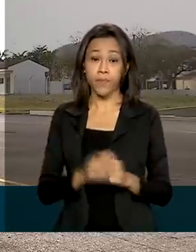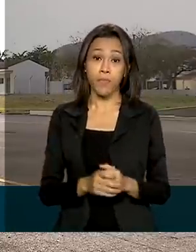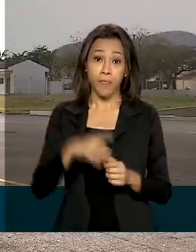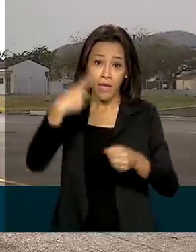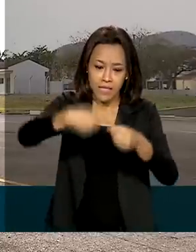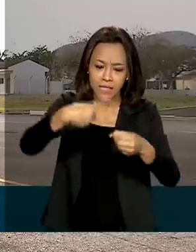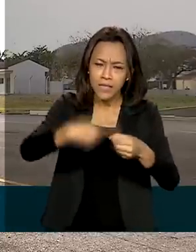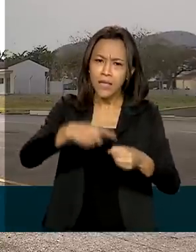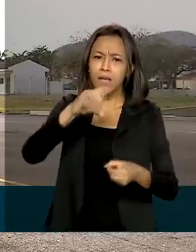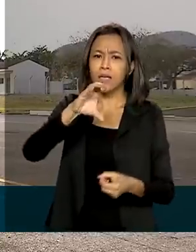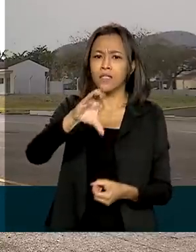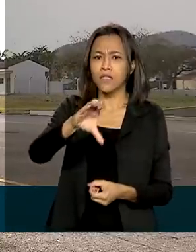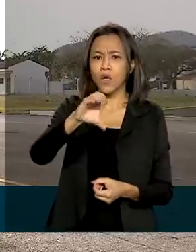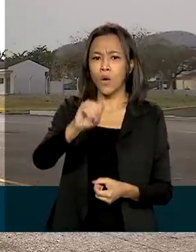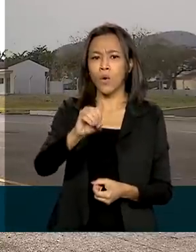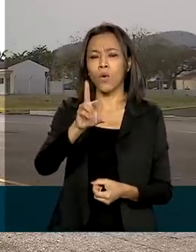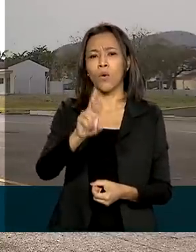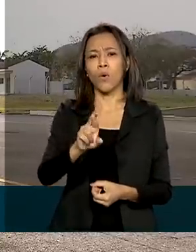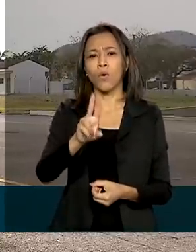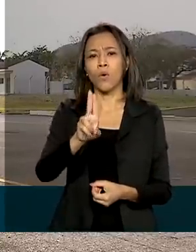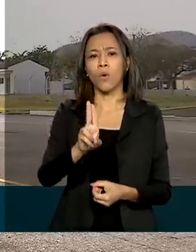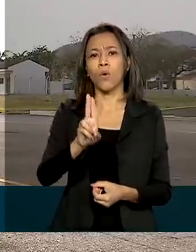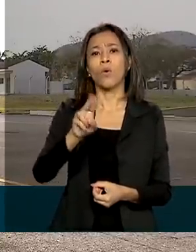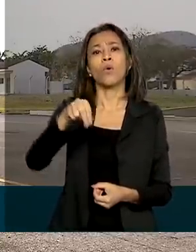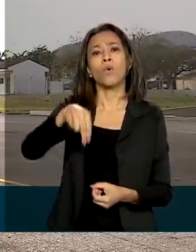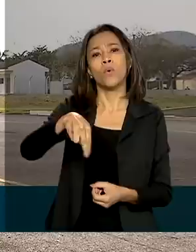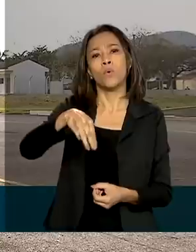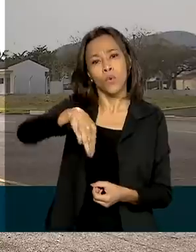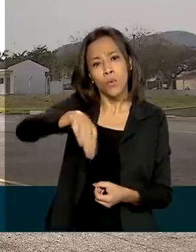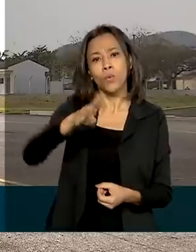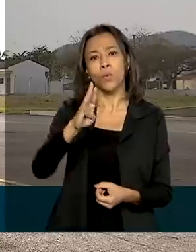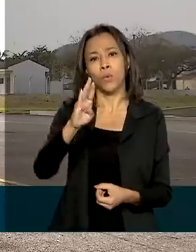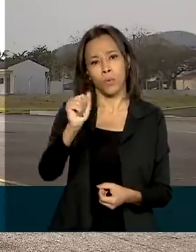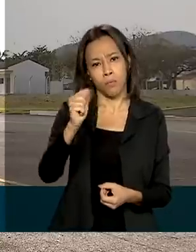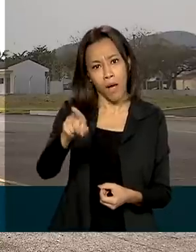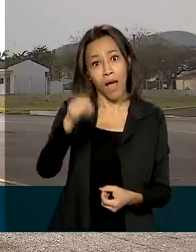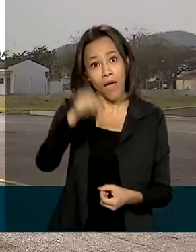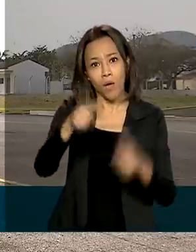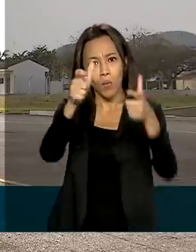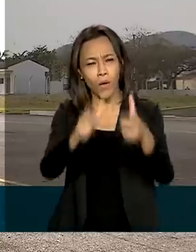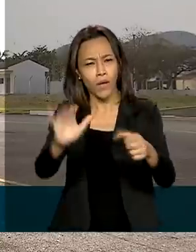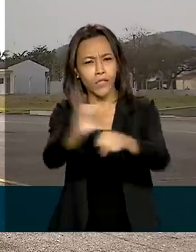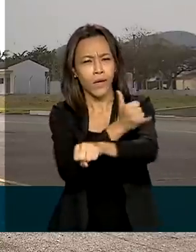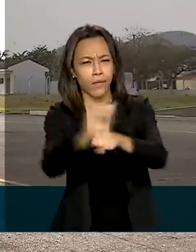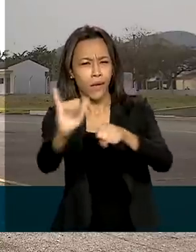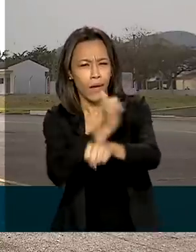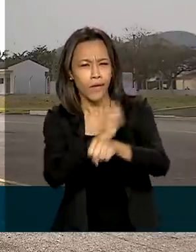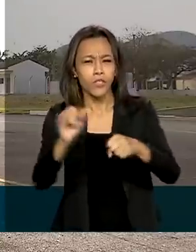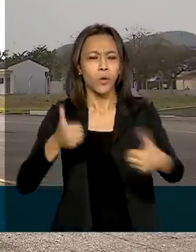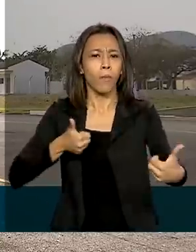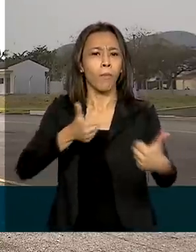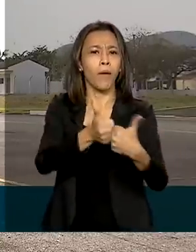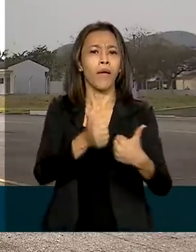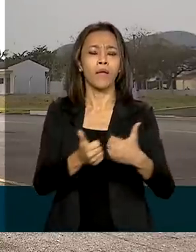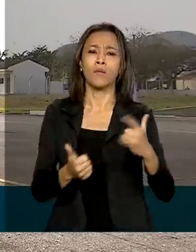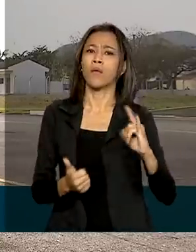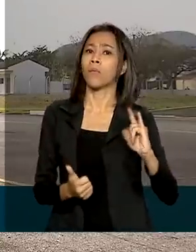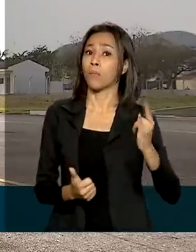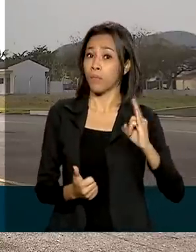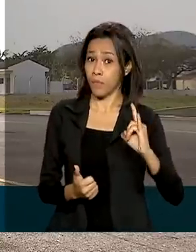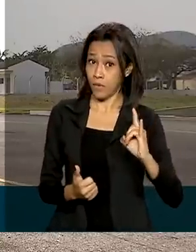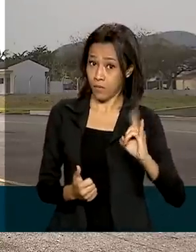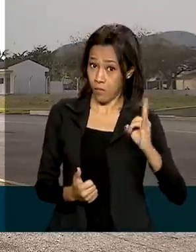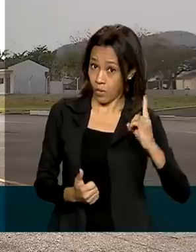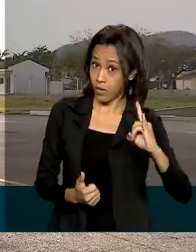município de Corumbá está numa localização estratégica para esse monitoramento. Corumbá fica na fronteira com a Bolívia e fica